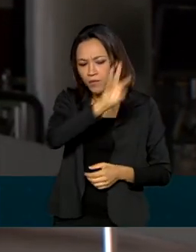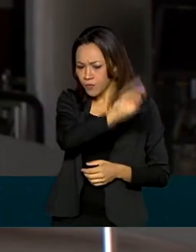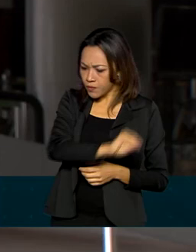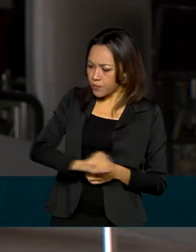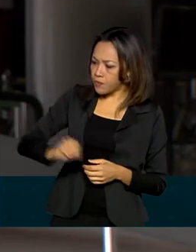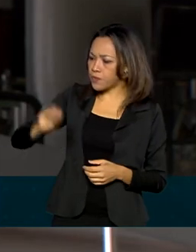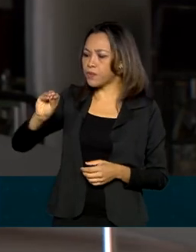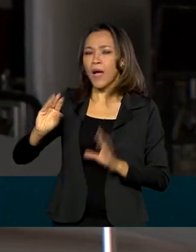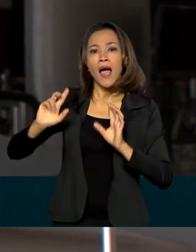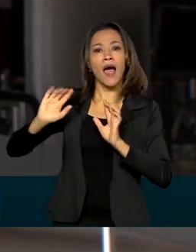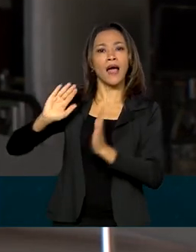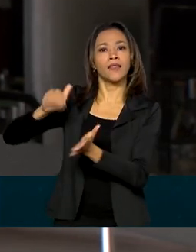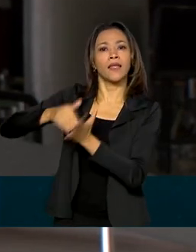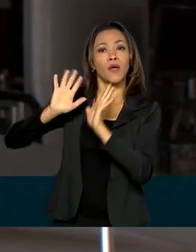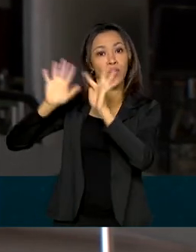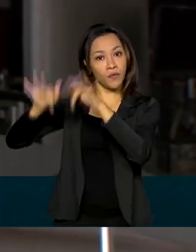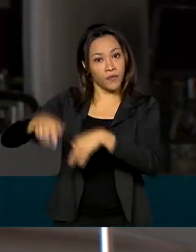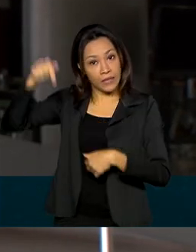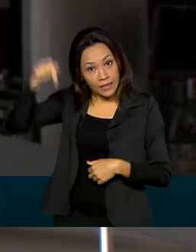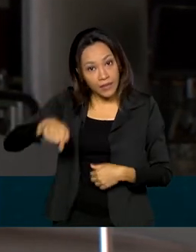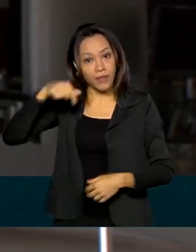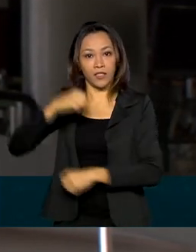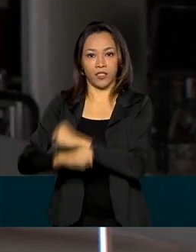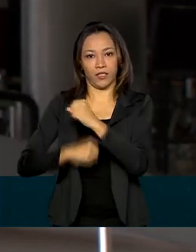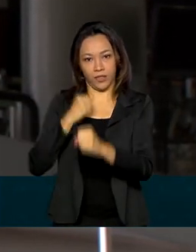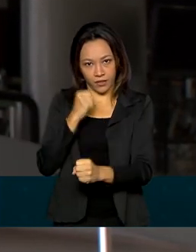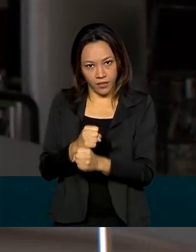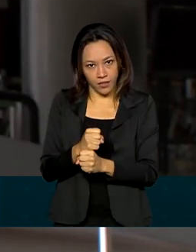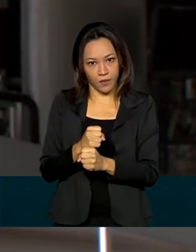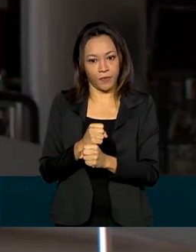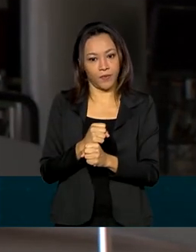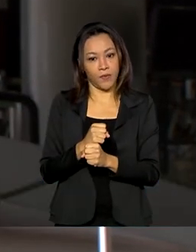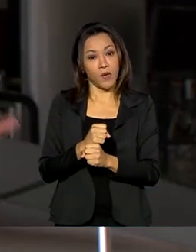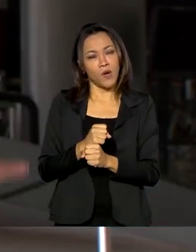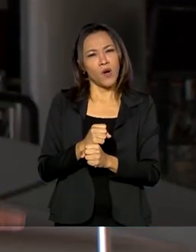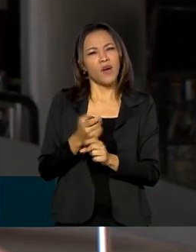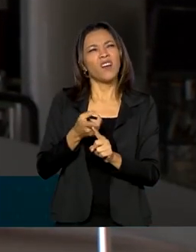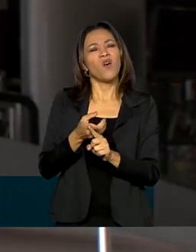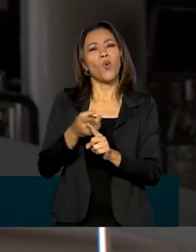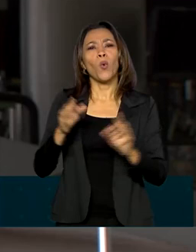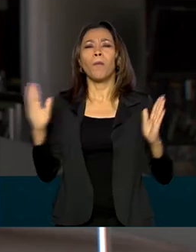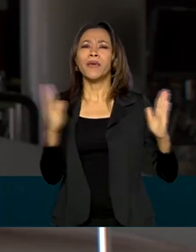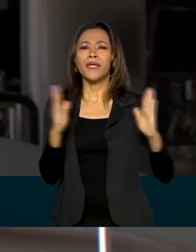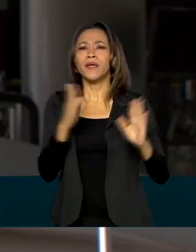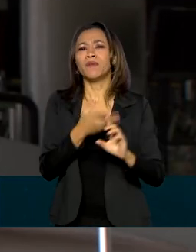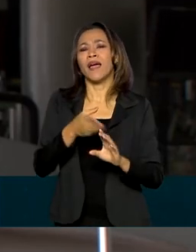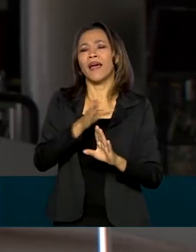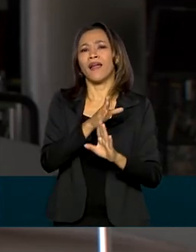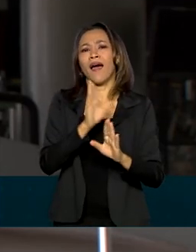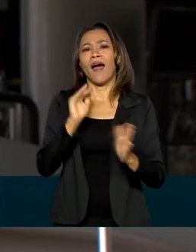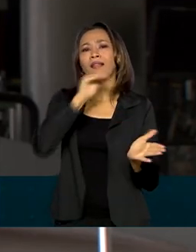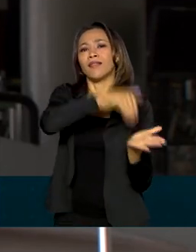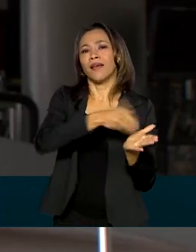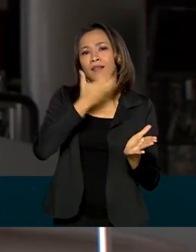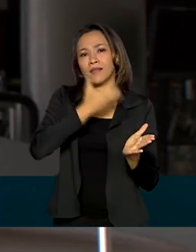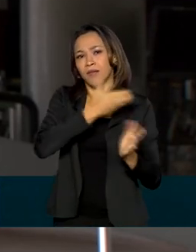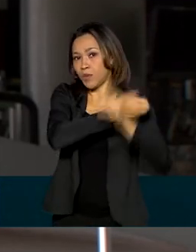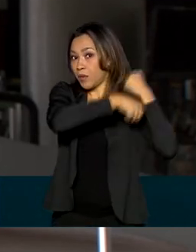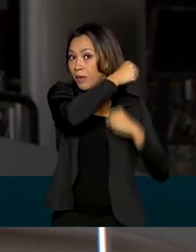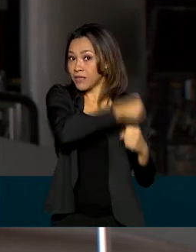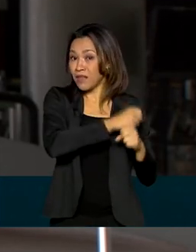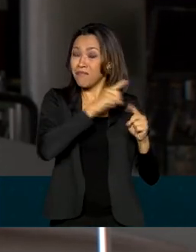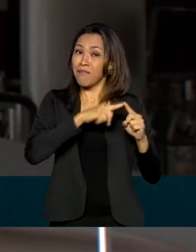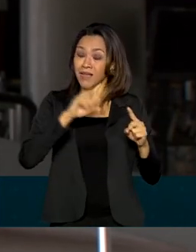2021, até o final deste ano. O prazo terminava em dezembro do ano passado, mas o governo decidiu estender a